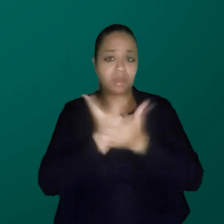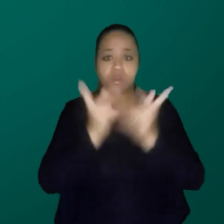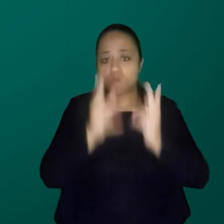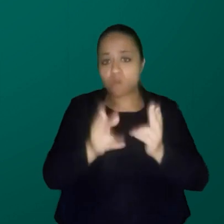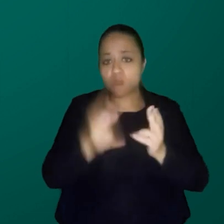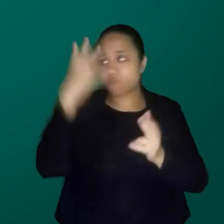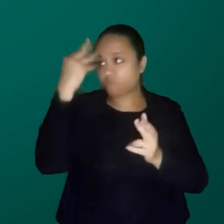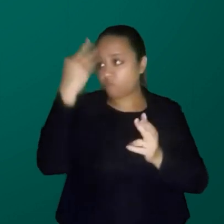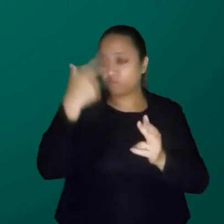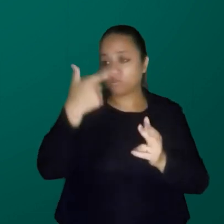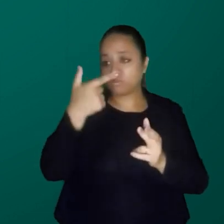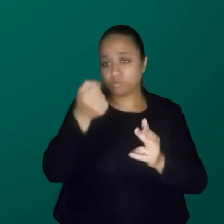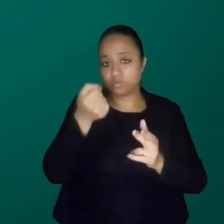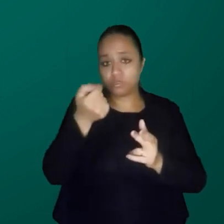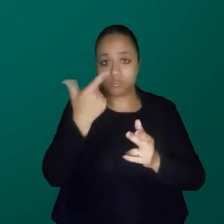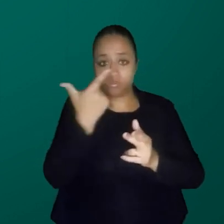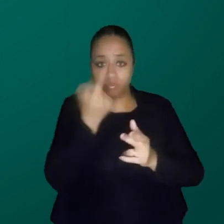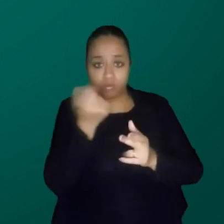2011.